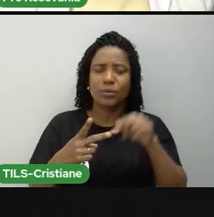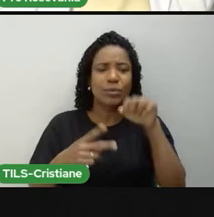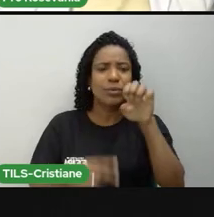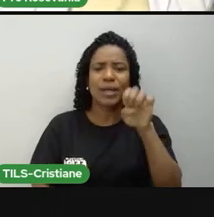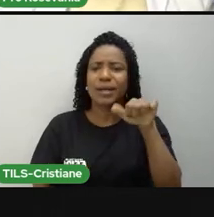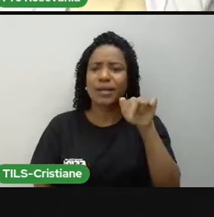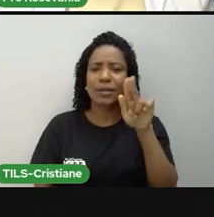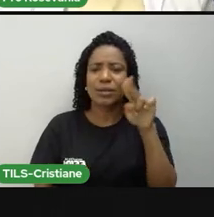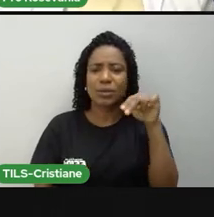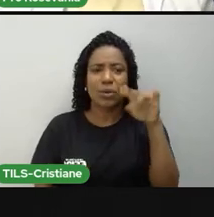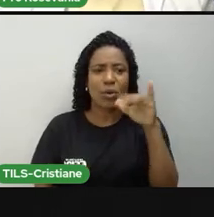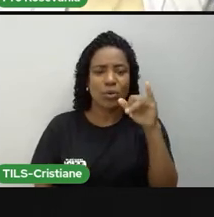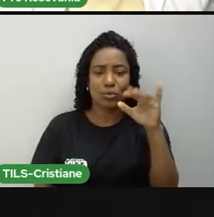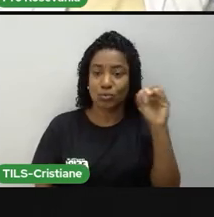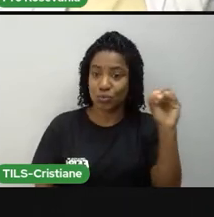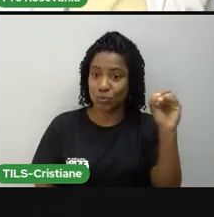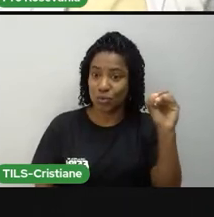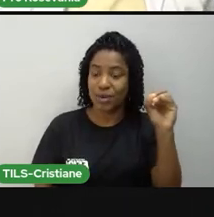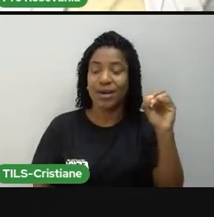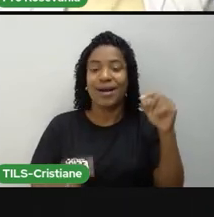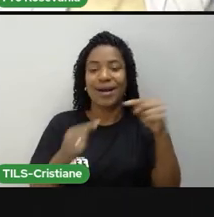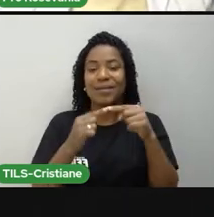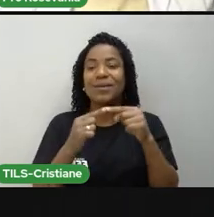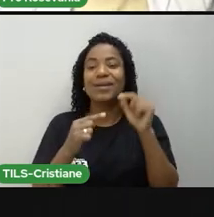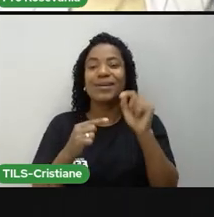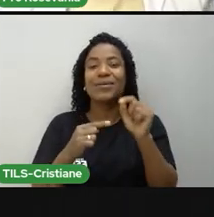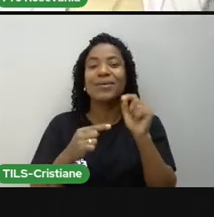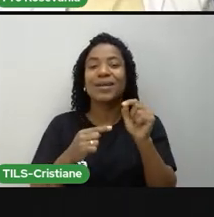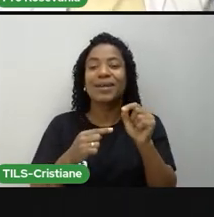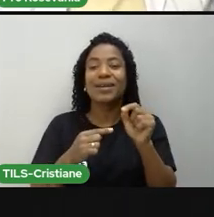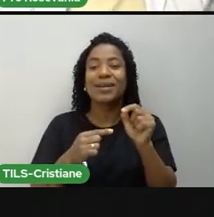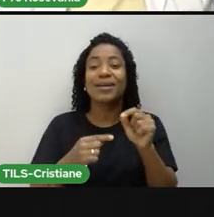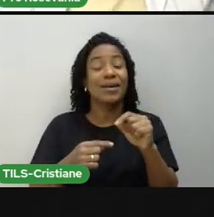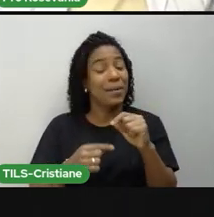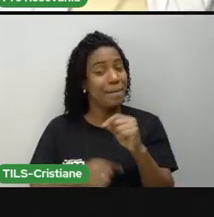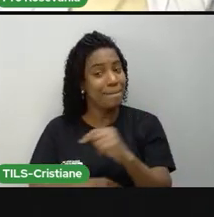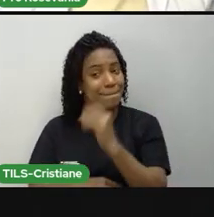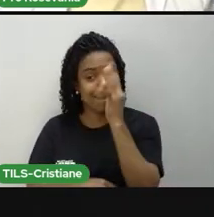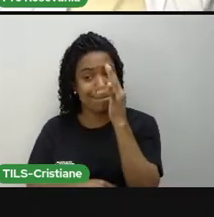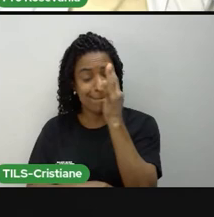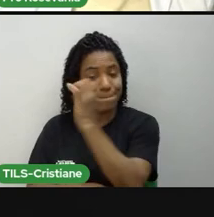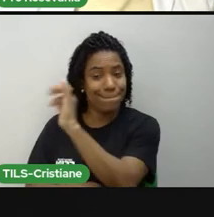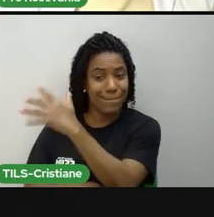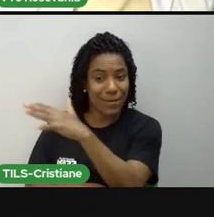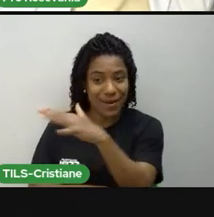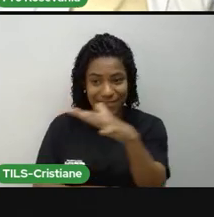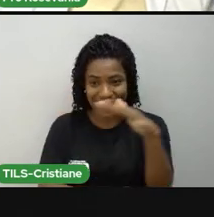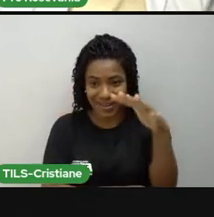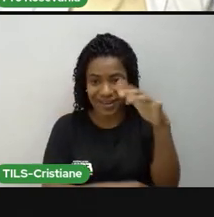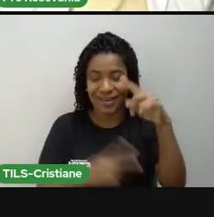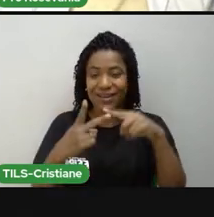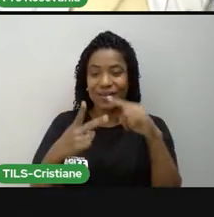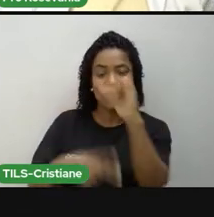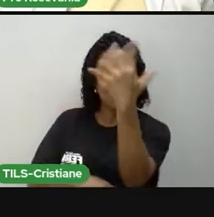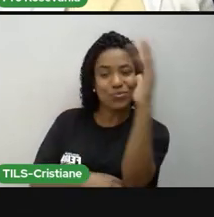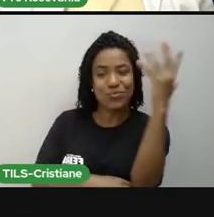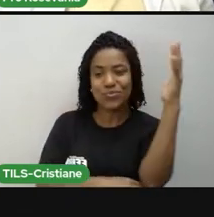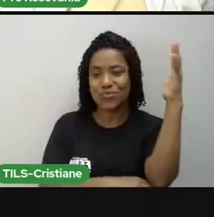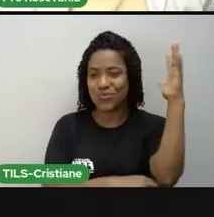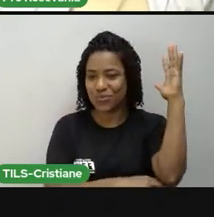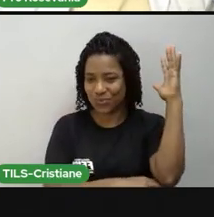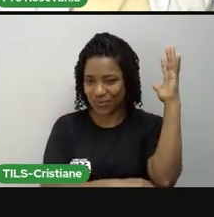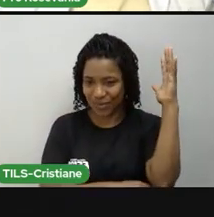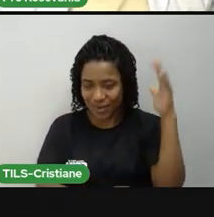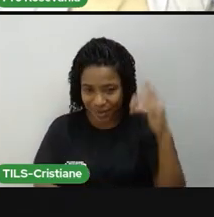primavera e o outono. Aí o que eu vou observar? Esse período de 21 de março, ele